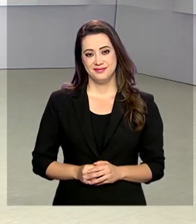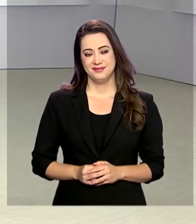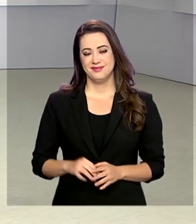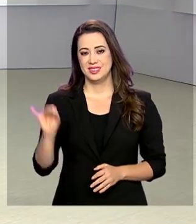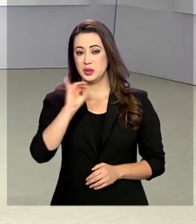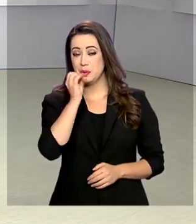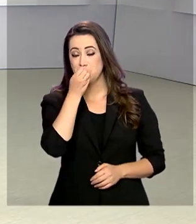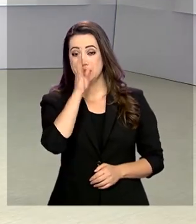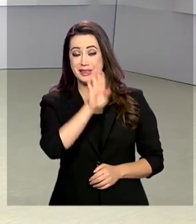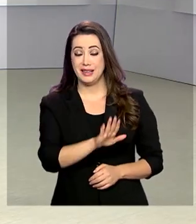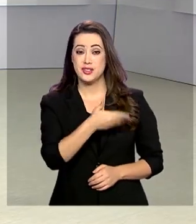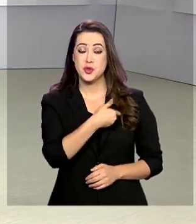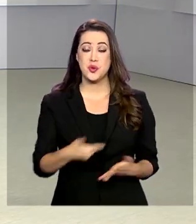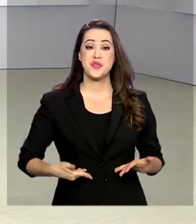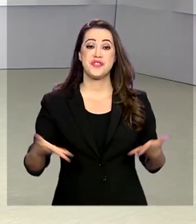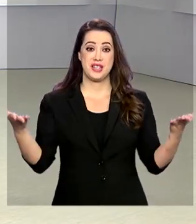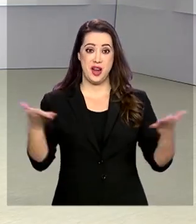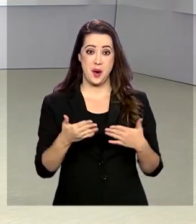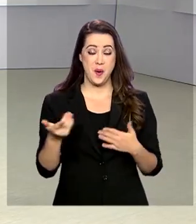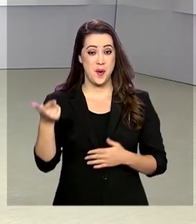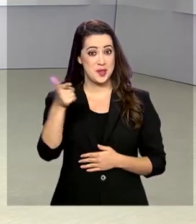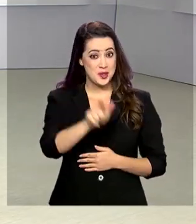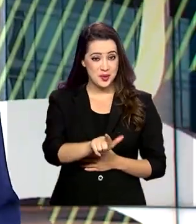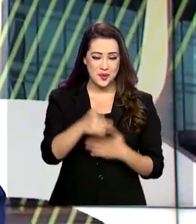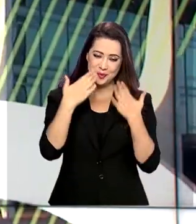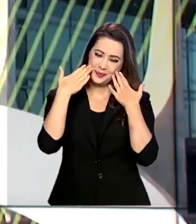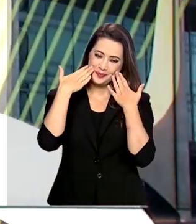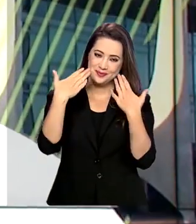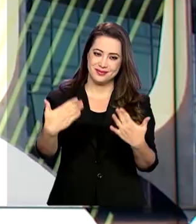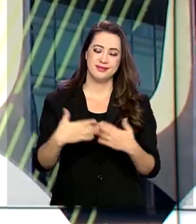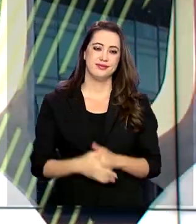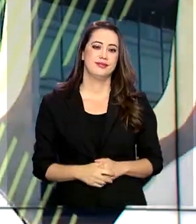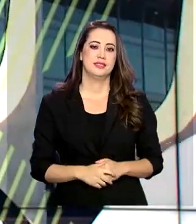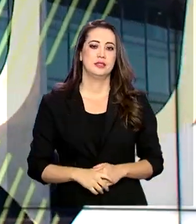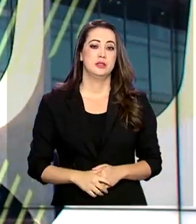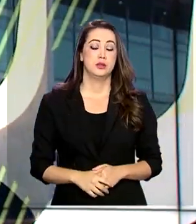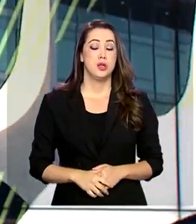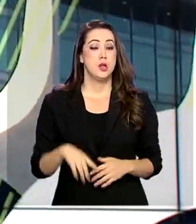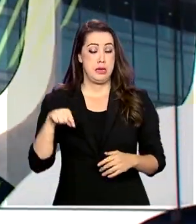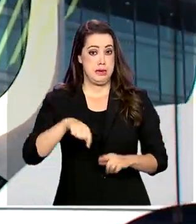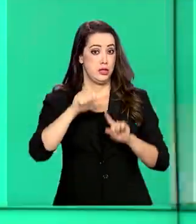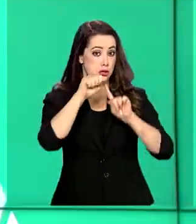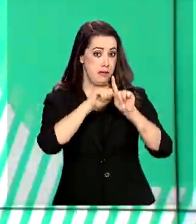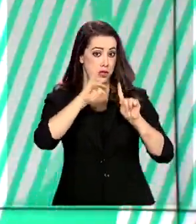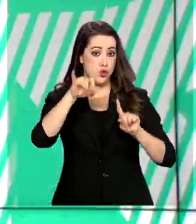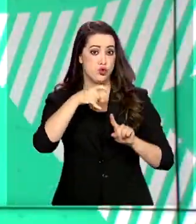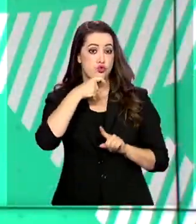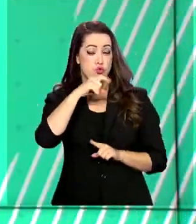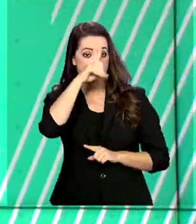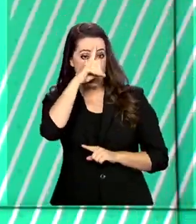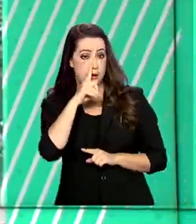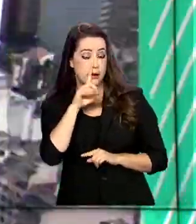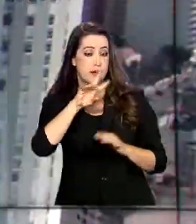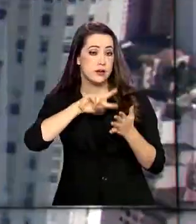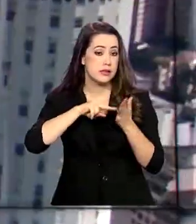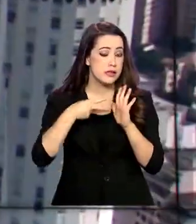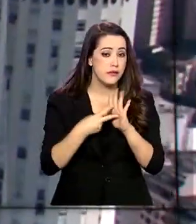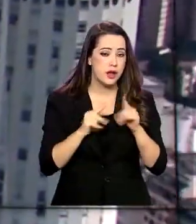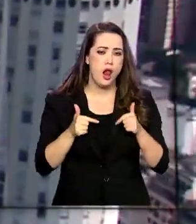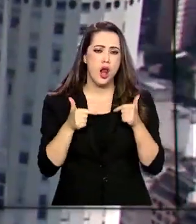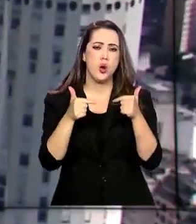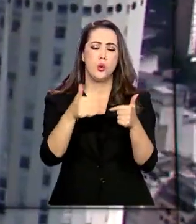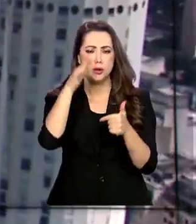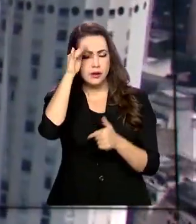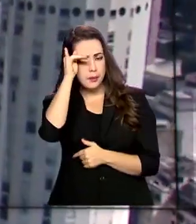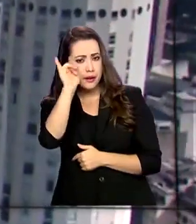Olá, boa tarde. O governo agora está de volta. Estamos no julho amarelo, mês que representa a luta contra as